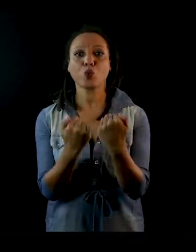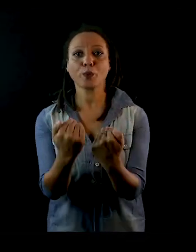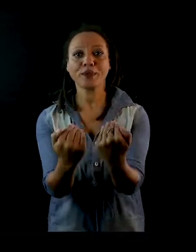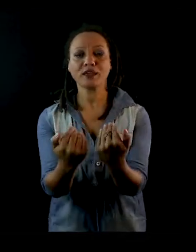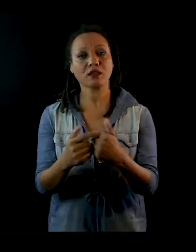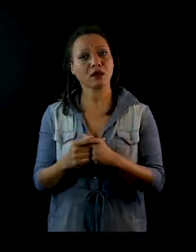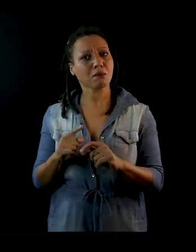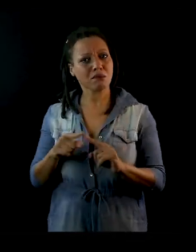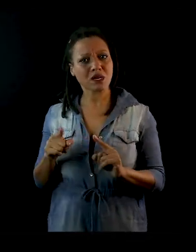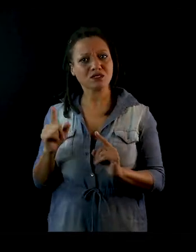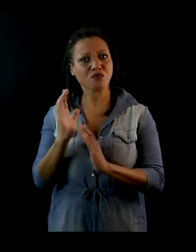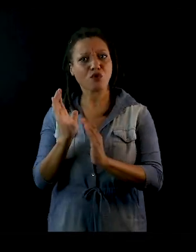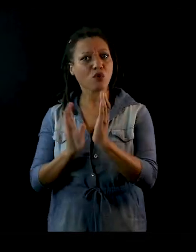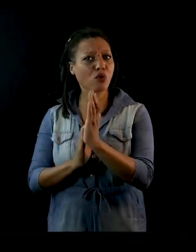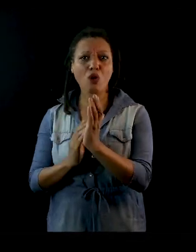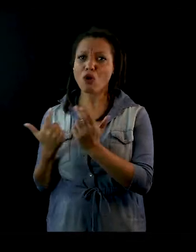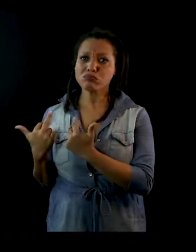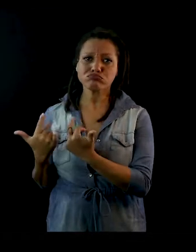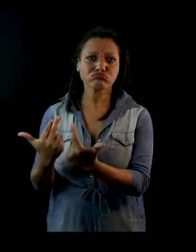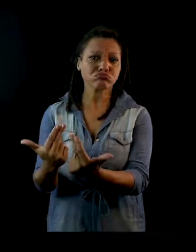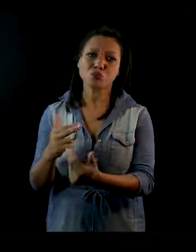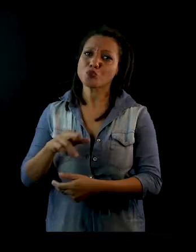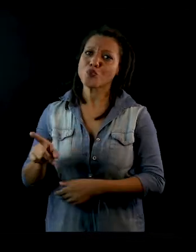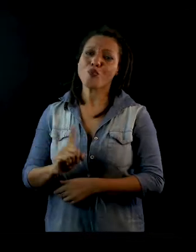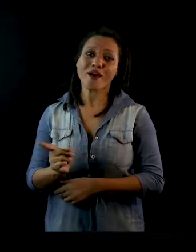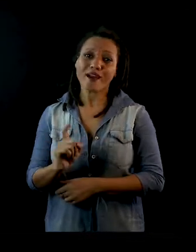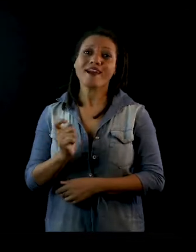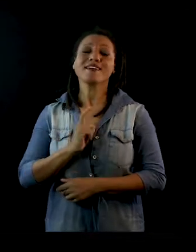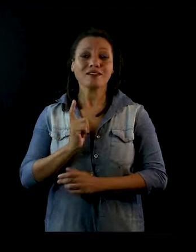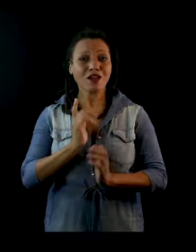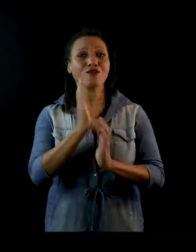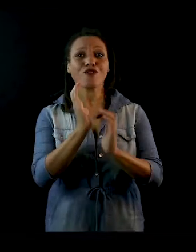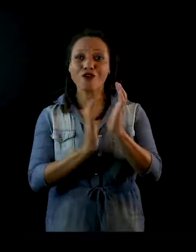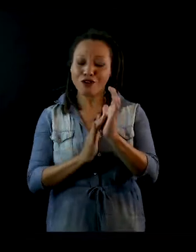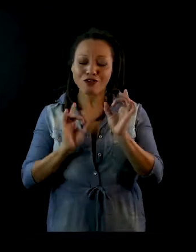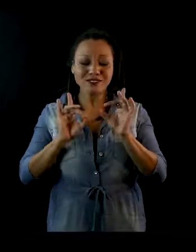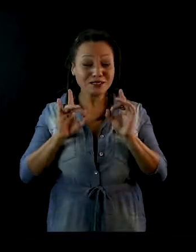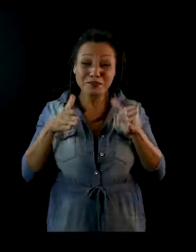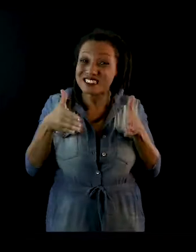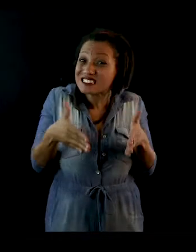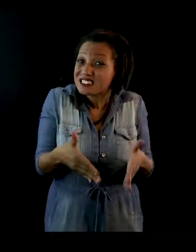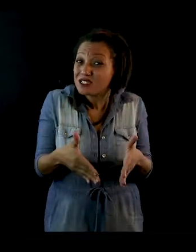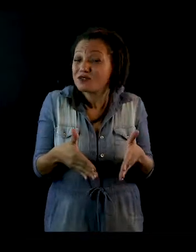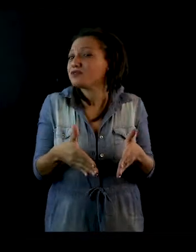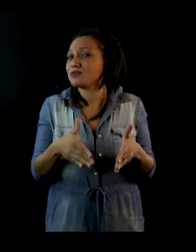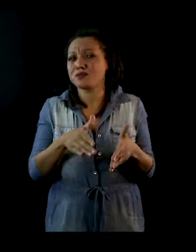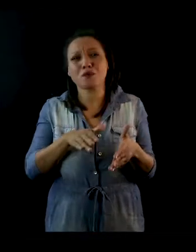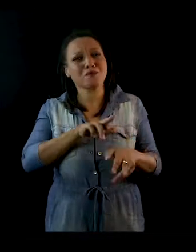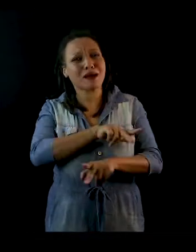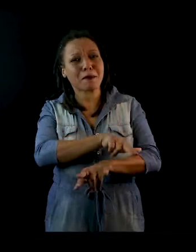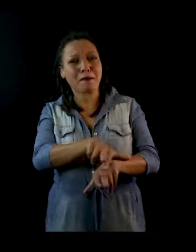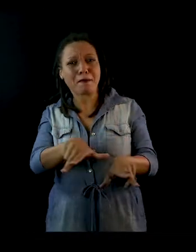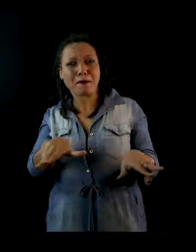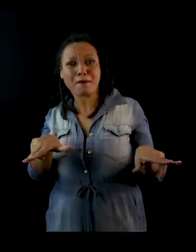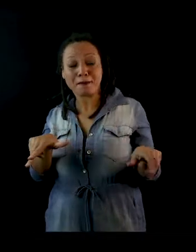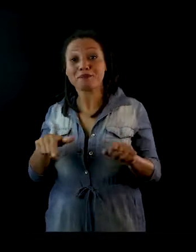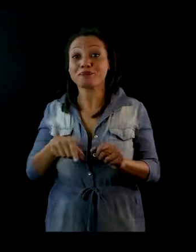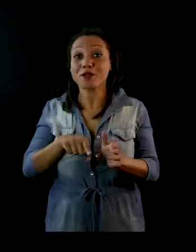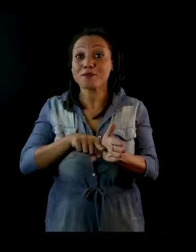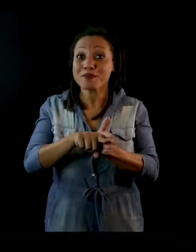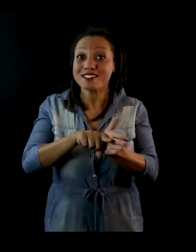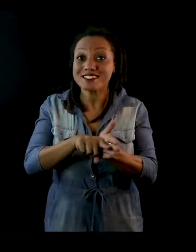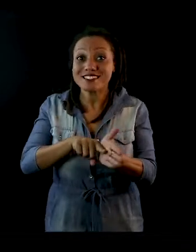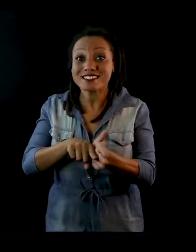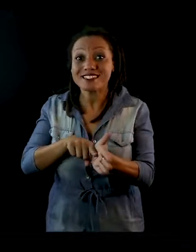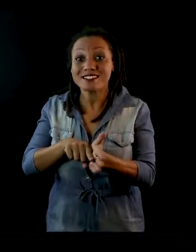entendeu. E o folclore não é só o saci e o curupira. Existem folclores locais de vários nichos diferentes. E eu comecei a pesquisar a